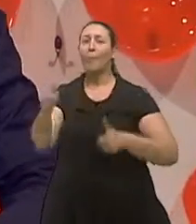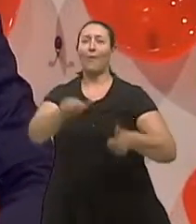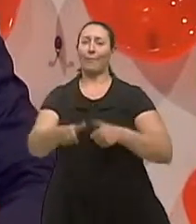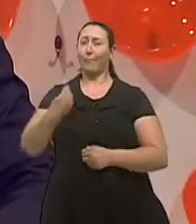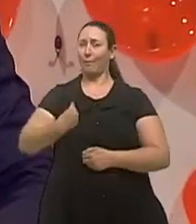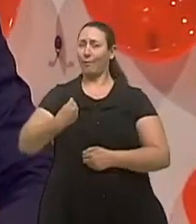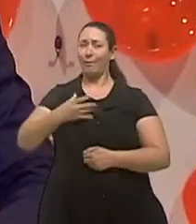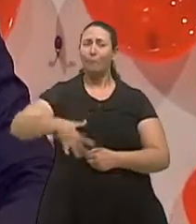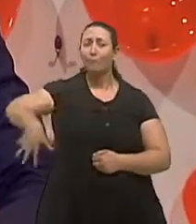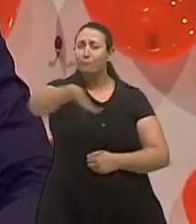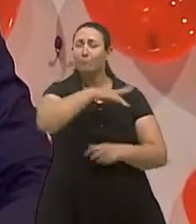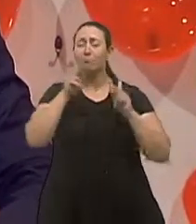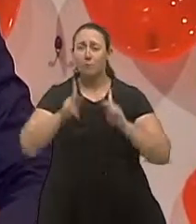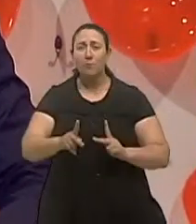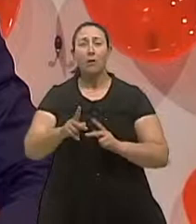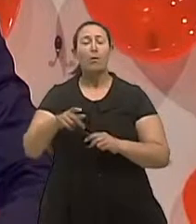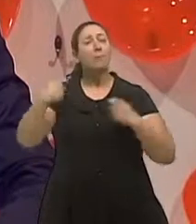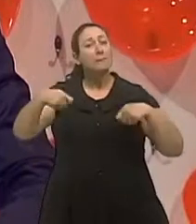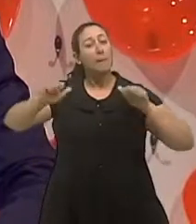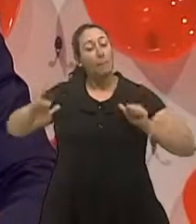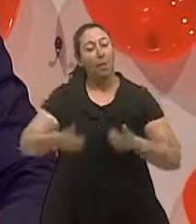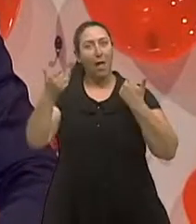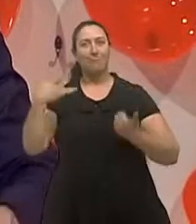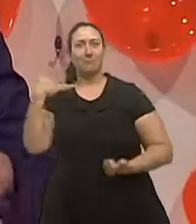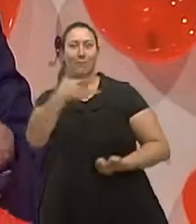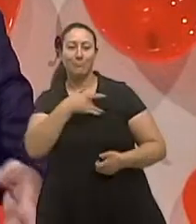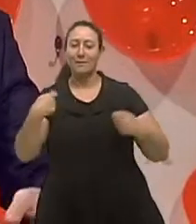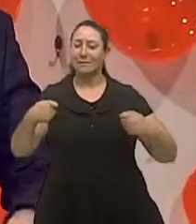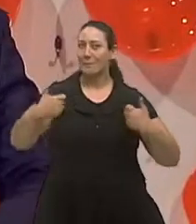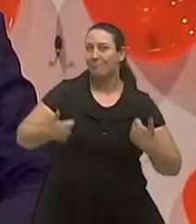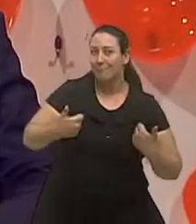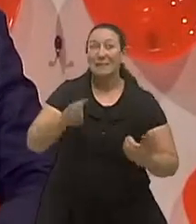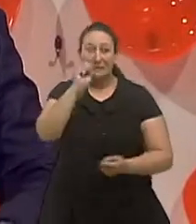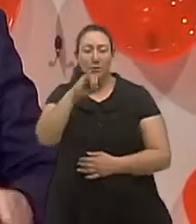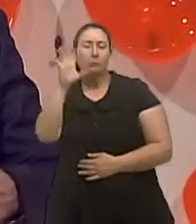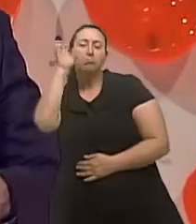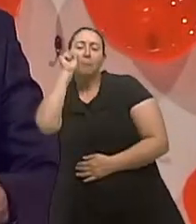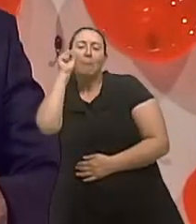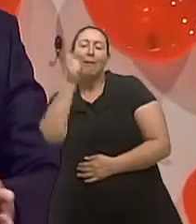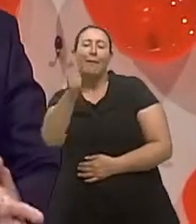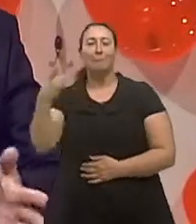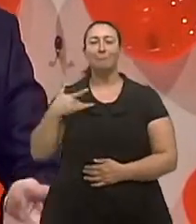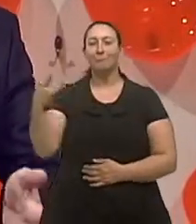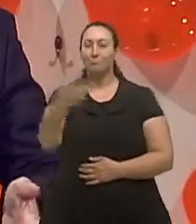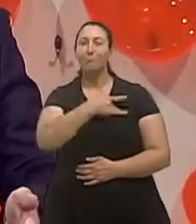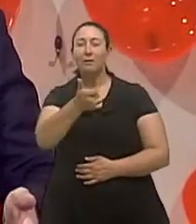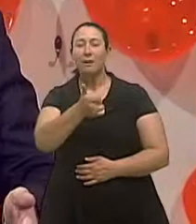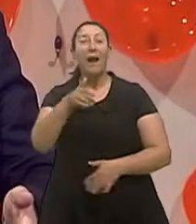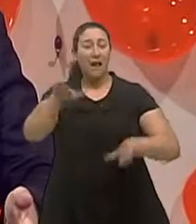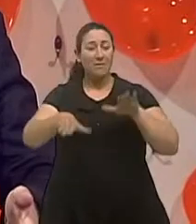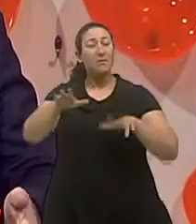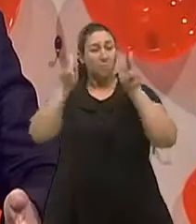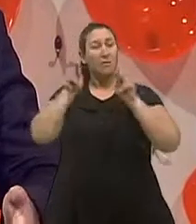É uma pessoa que o rendimento sempre está aquém do que poderia ser esperado se tivesse uma noite bem dormida. Às vezes a pessoa até dorme o número de horas